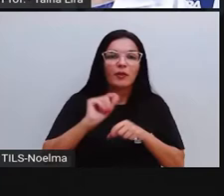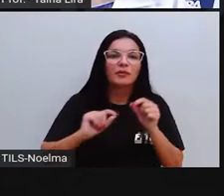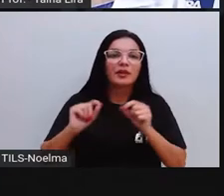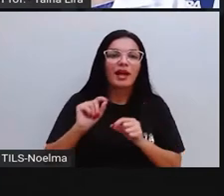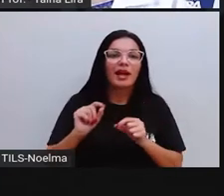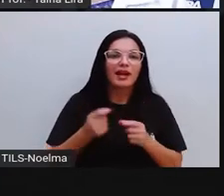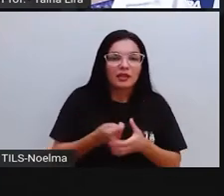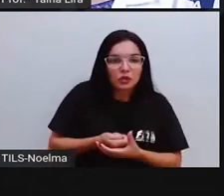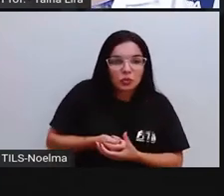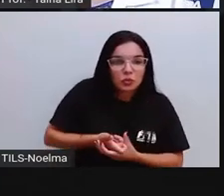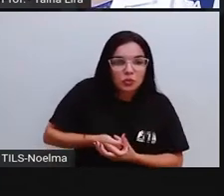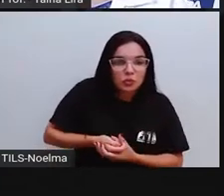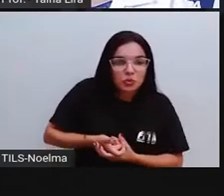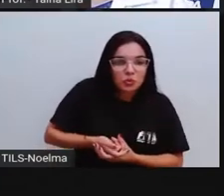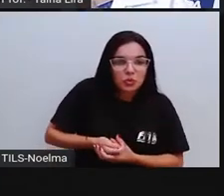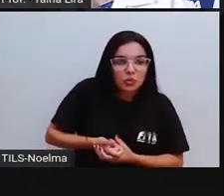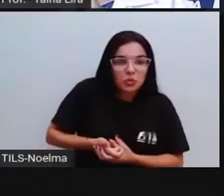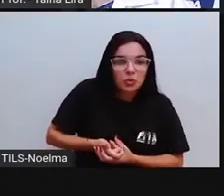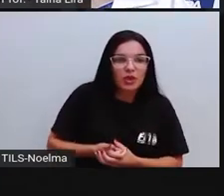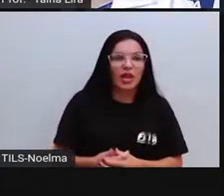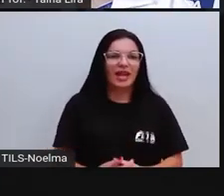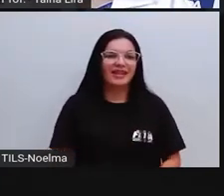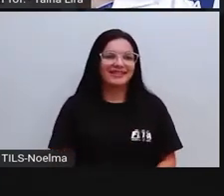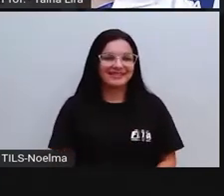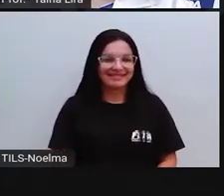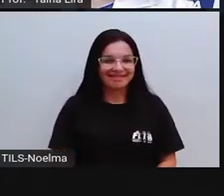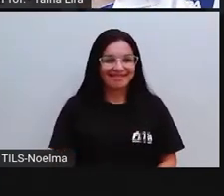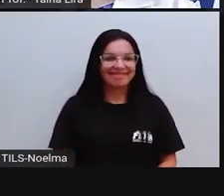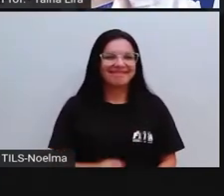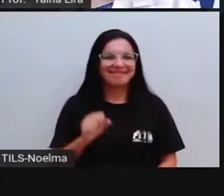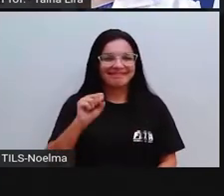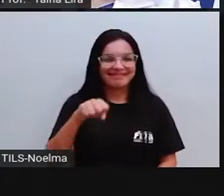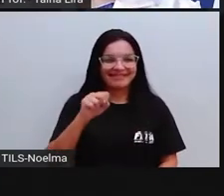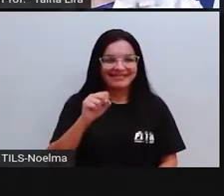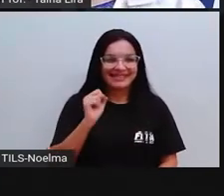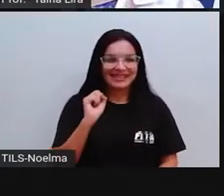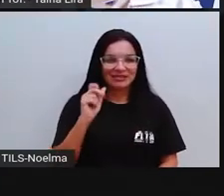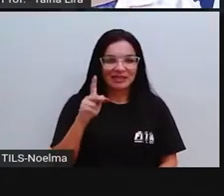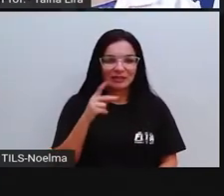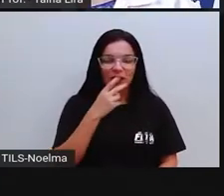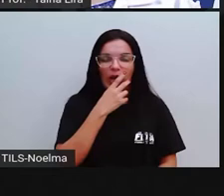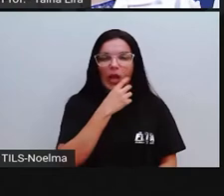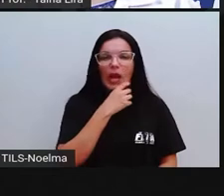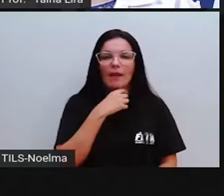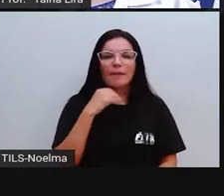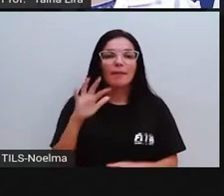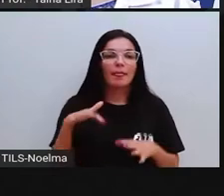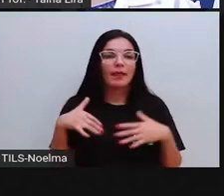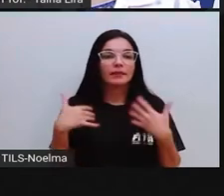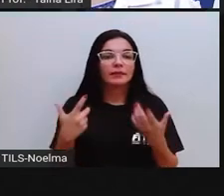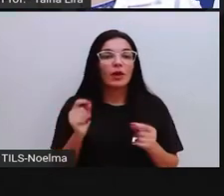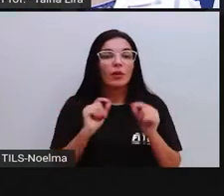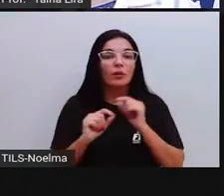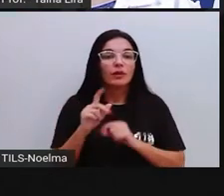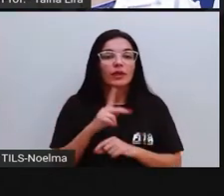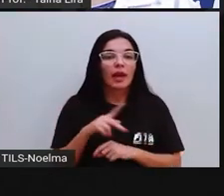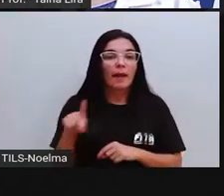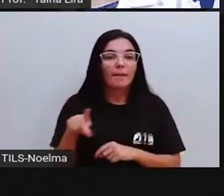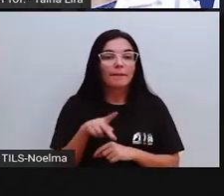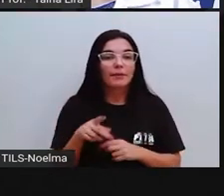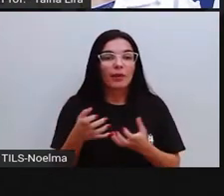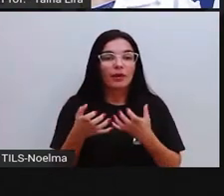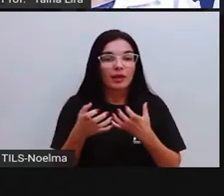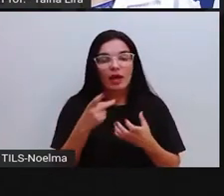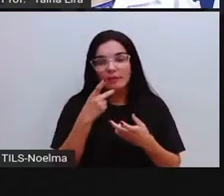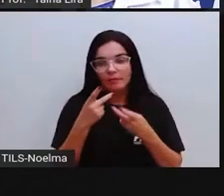Gude, muito bem. São as bolinhas de gude, tá bom? Bom, o que a Pró também quer que vocês